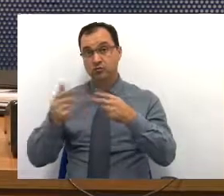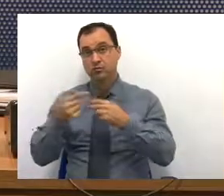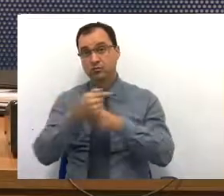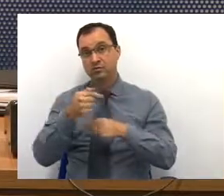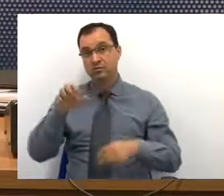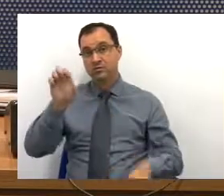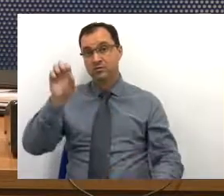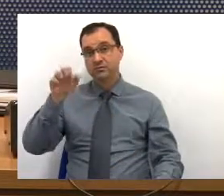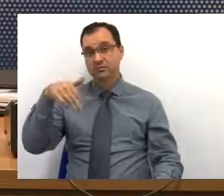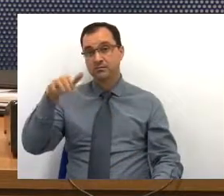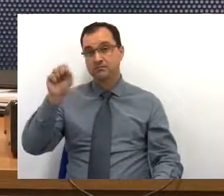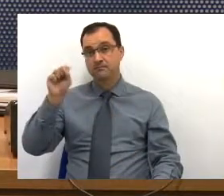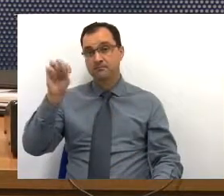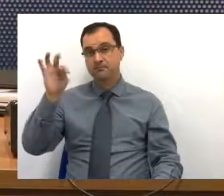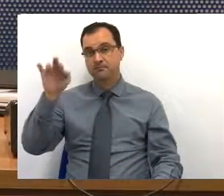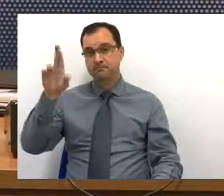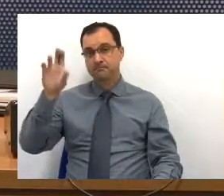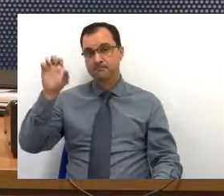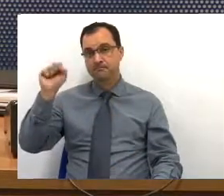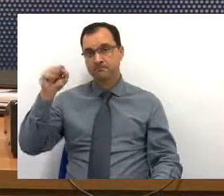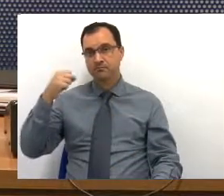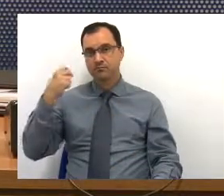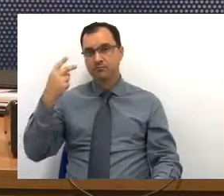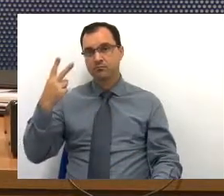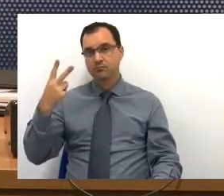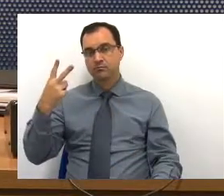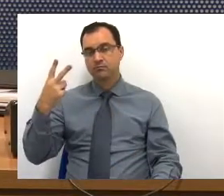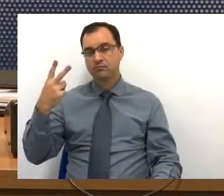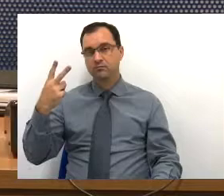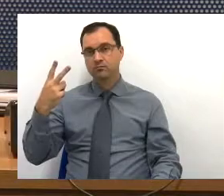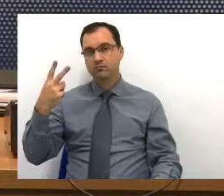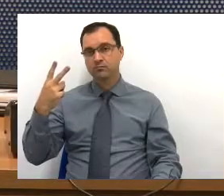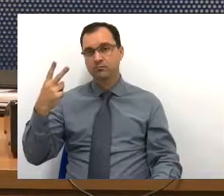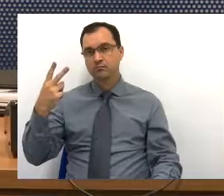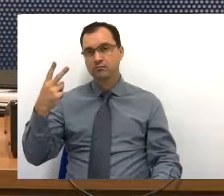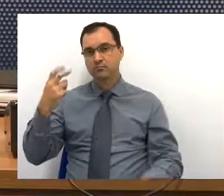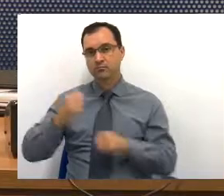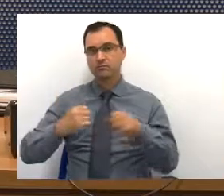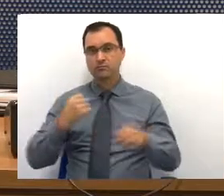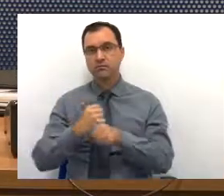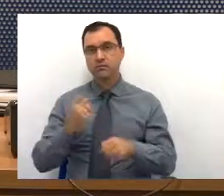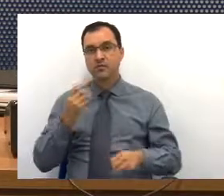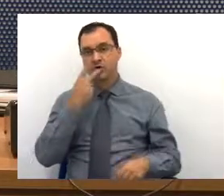disse isso no CQC, vai ficar mal para mim.